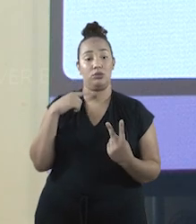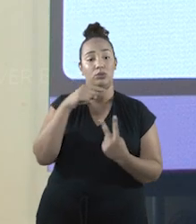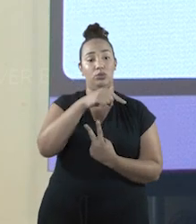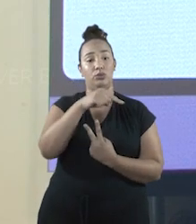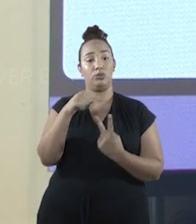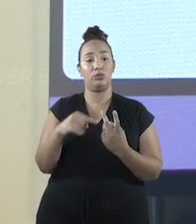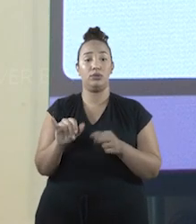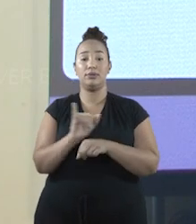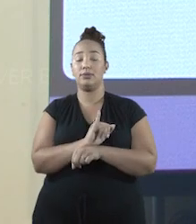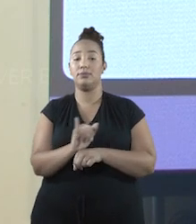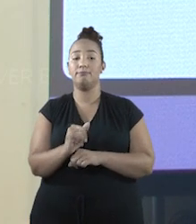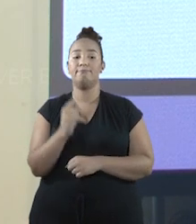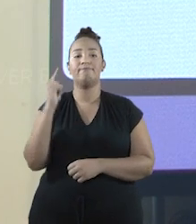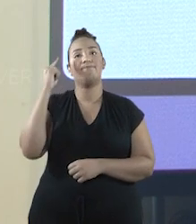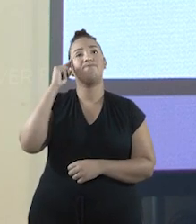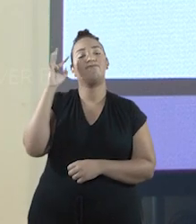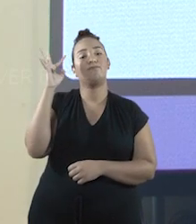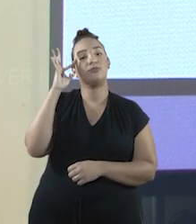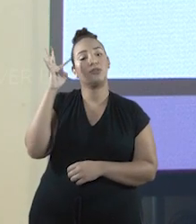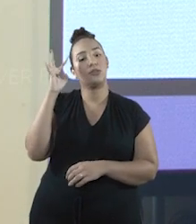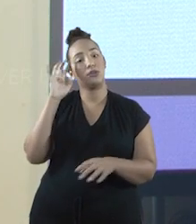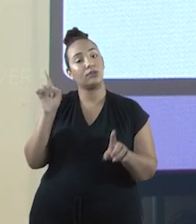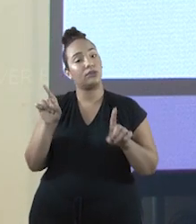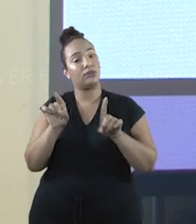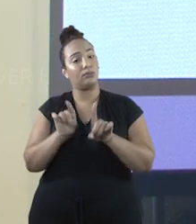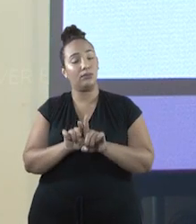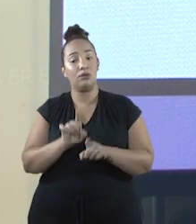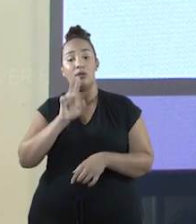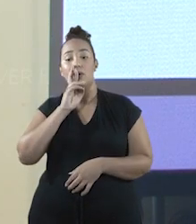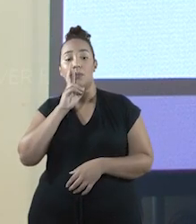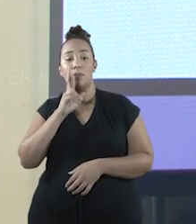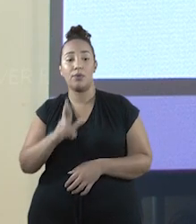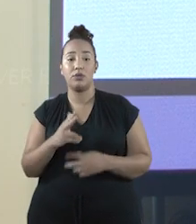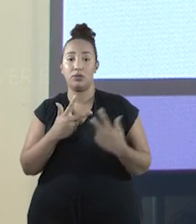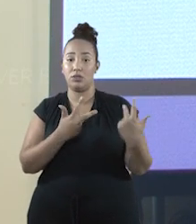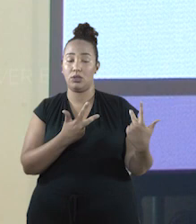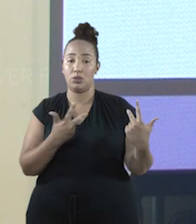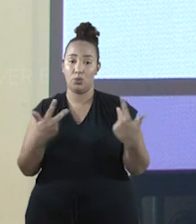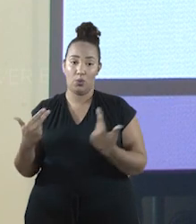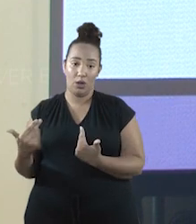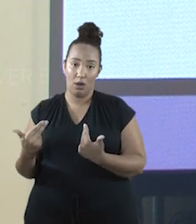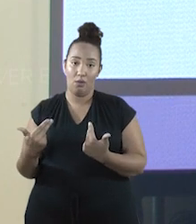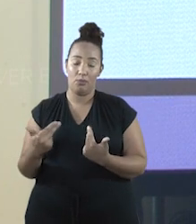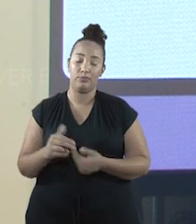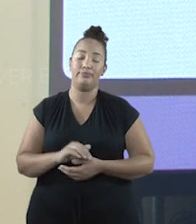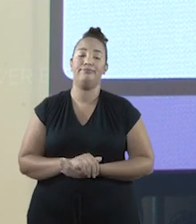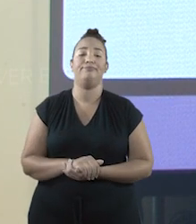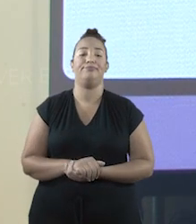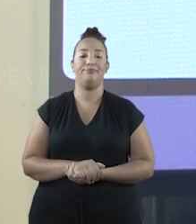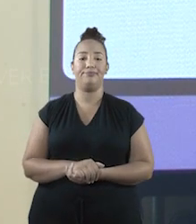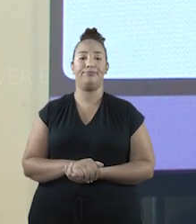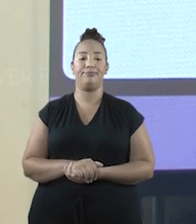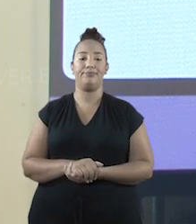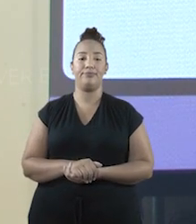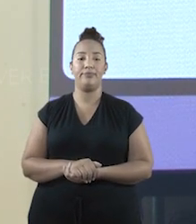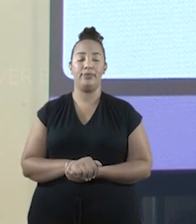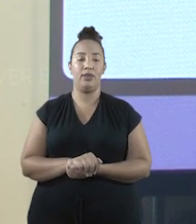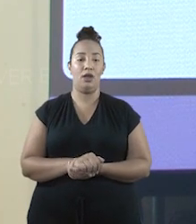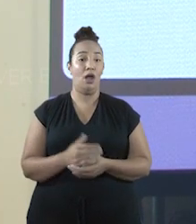formas diferentes de pensar e ainda chegamos na mesma resposta e ambas corretas.